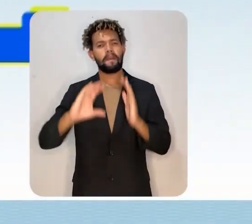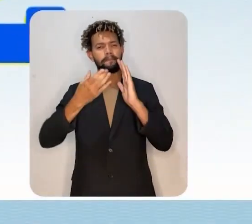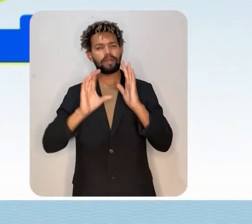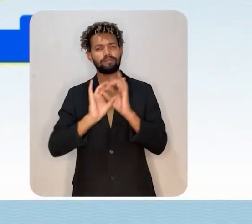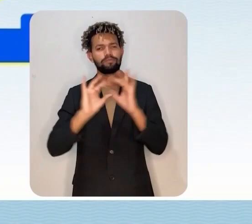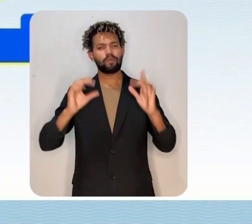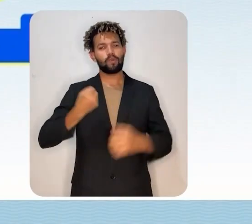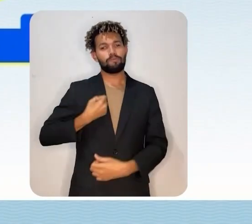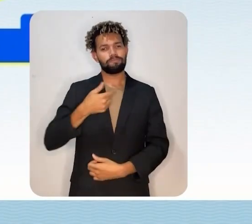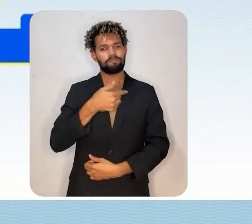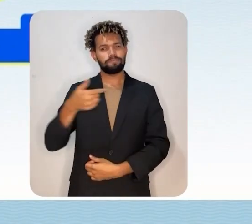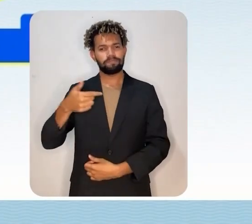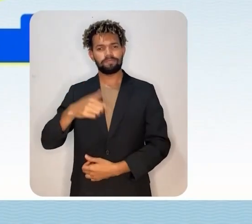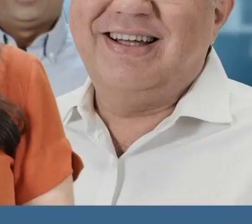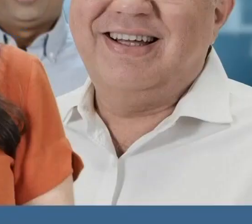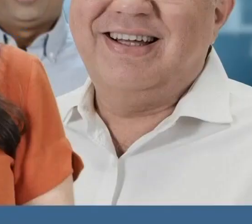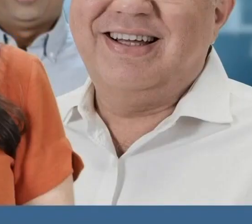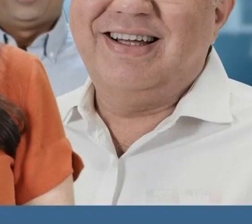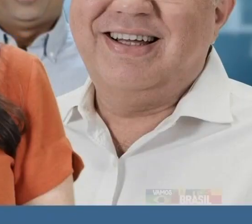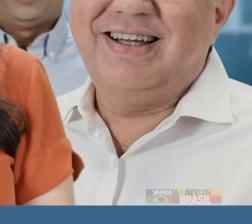Partido Liberal, 22.